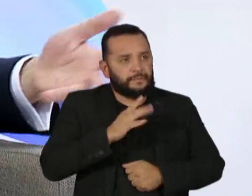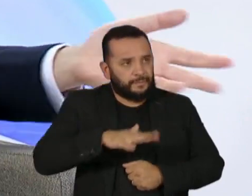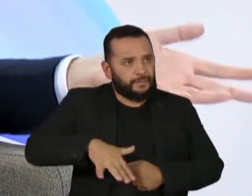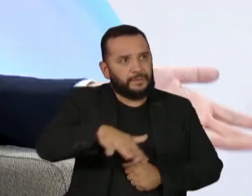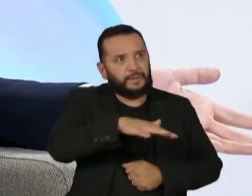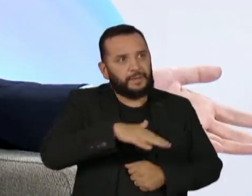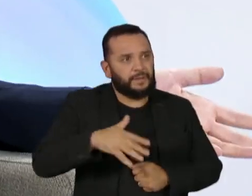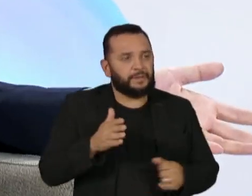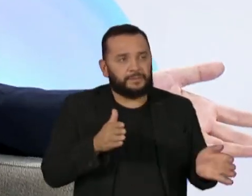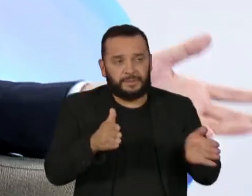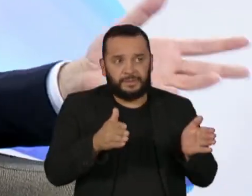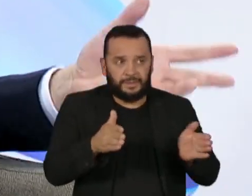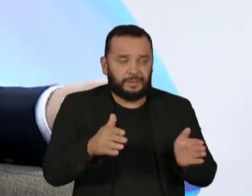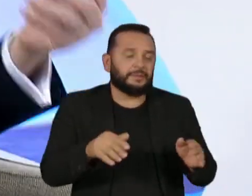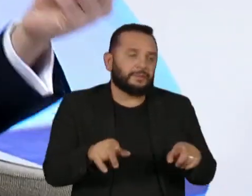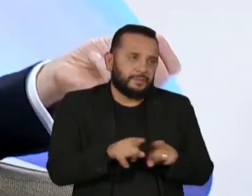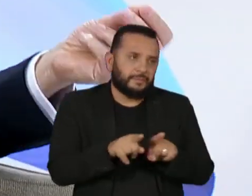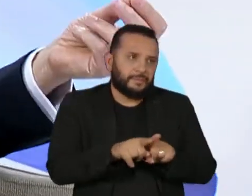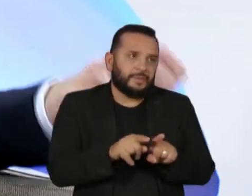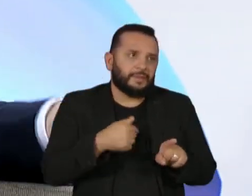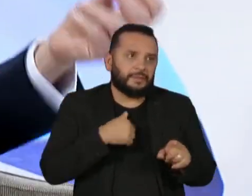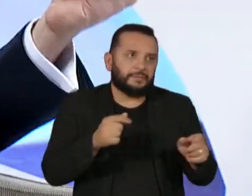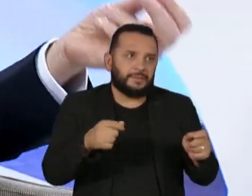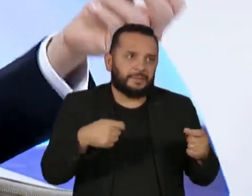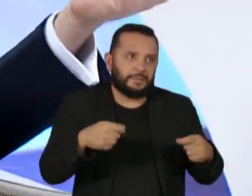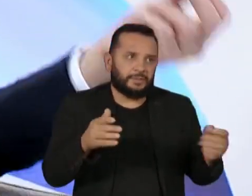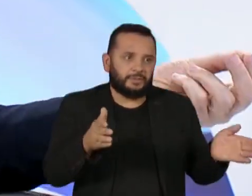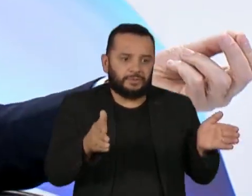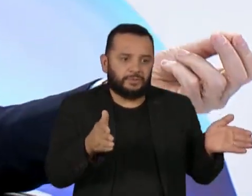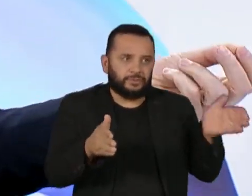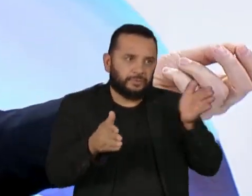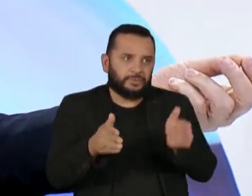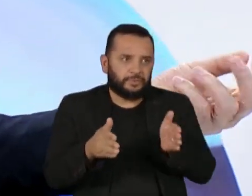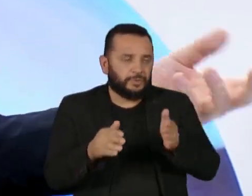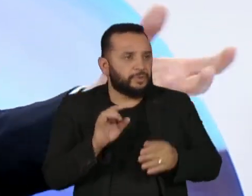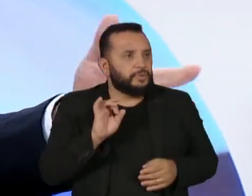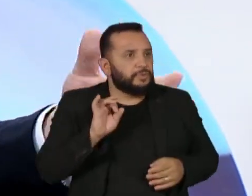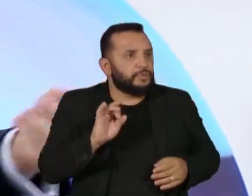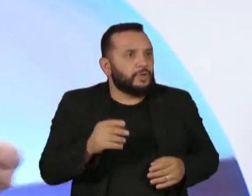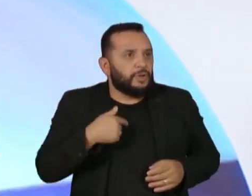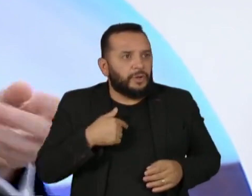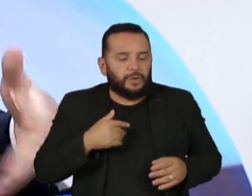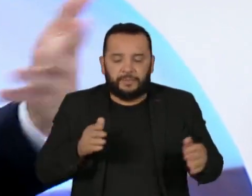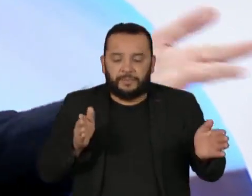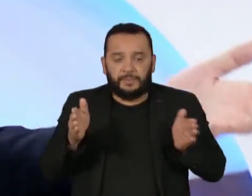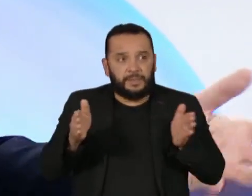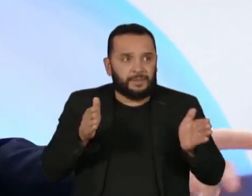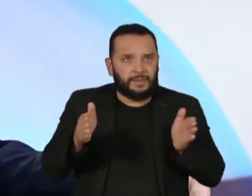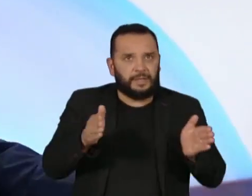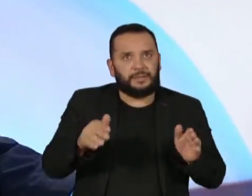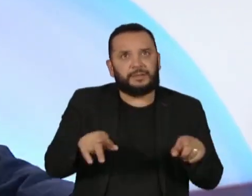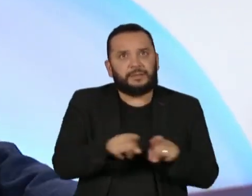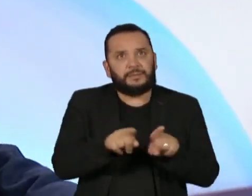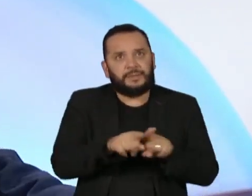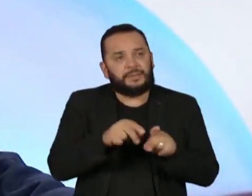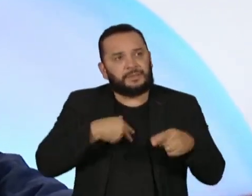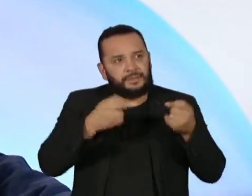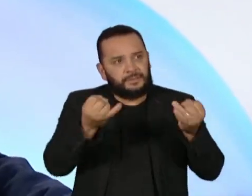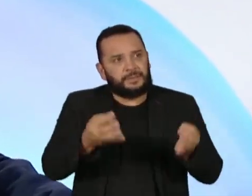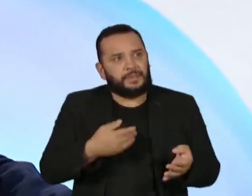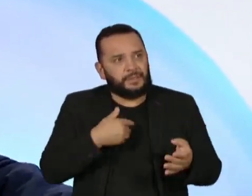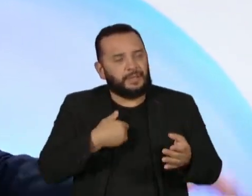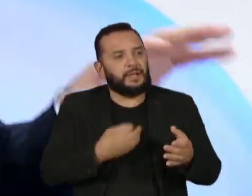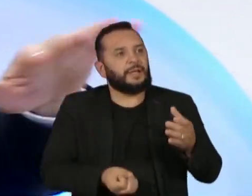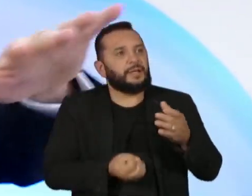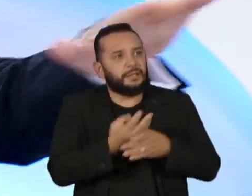mandato também o sejam. Não dá para falar de mandato apenas sem falar de, por exemplo, criação de uma